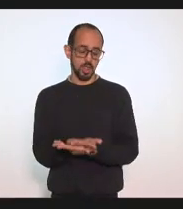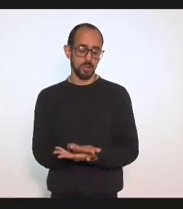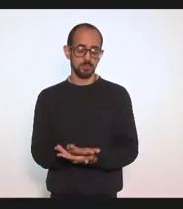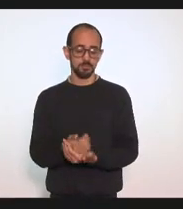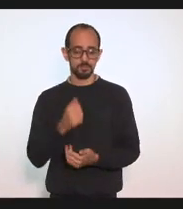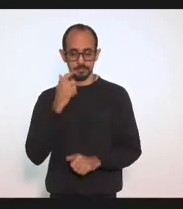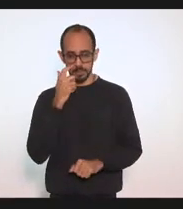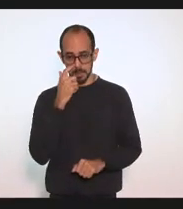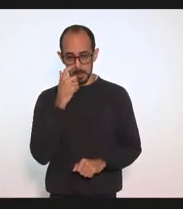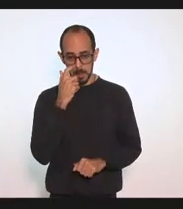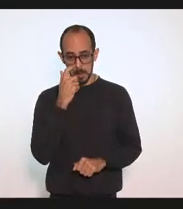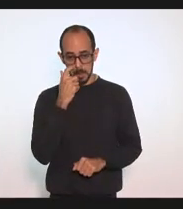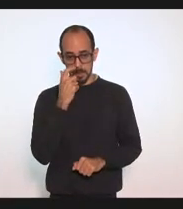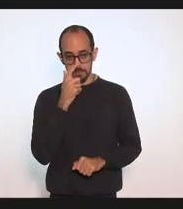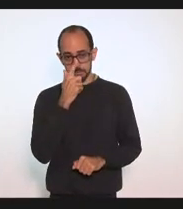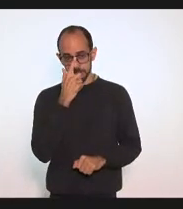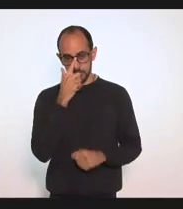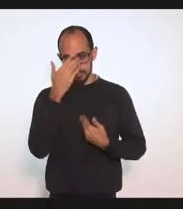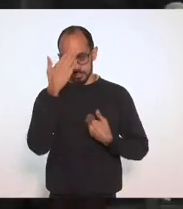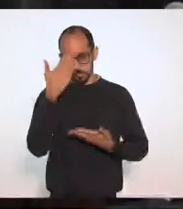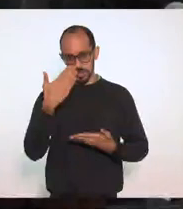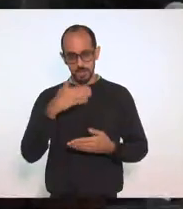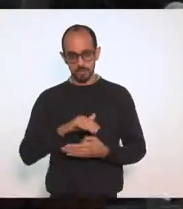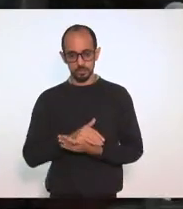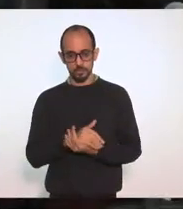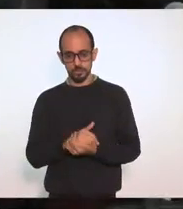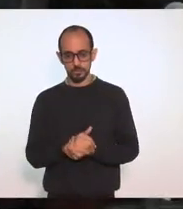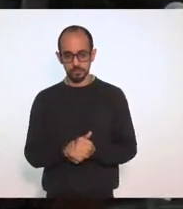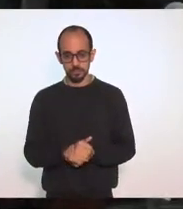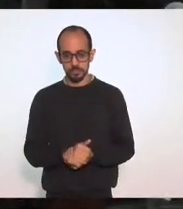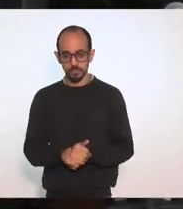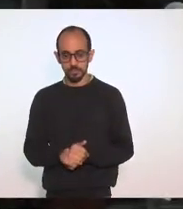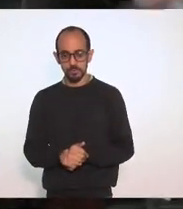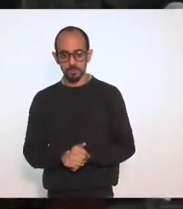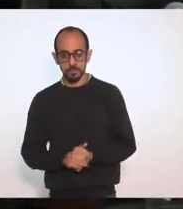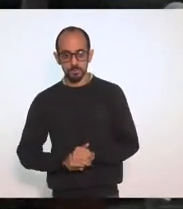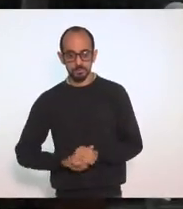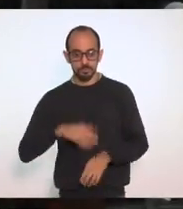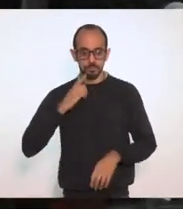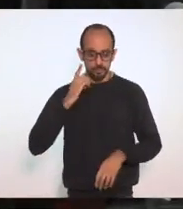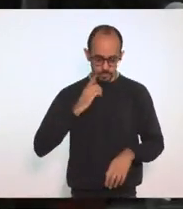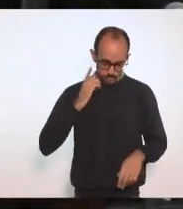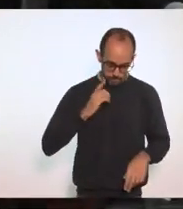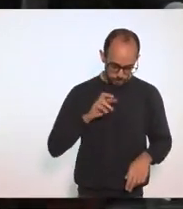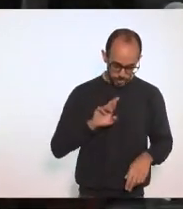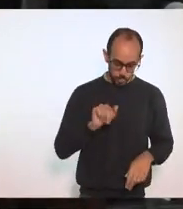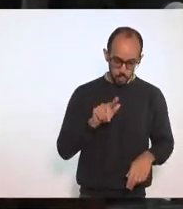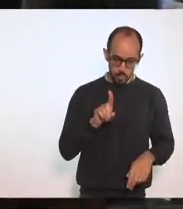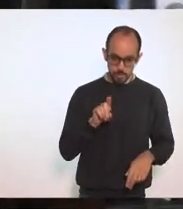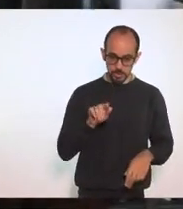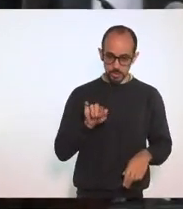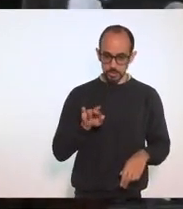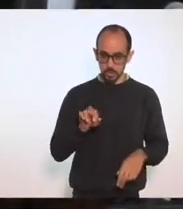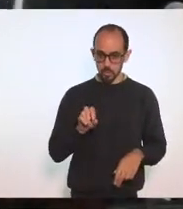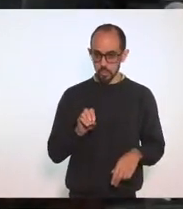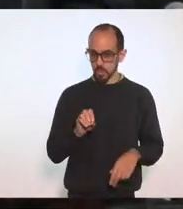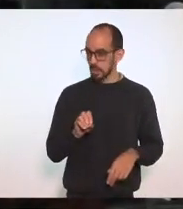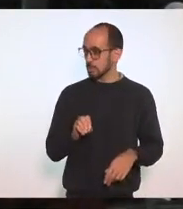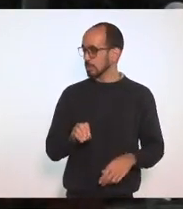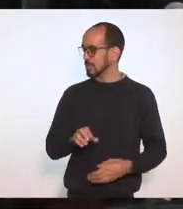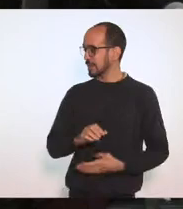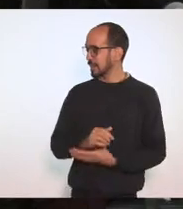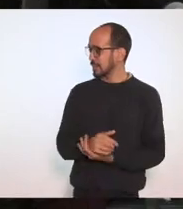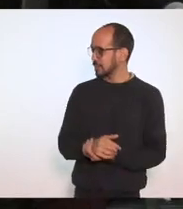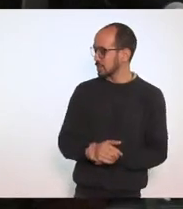presidente, muito obrigada pela atenção. Presidente, pela ordem. Deputado Rodrigo e tem o deputado Kinoplox. Eu? Isso.